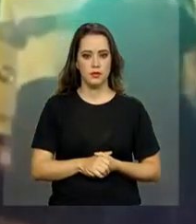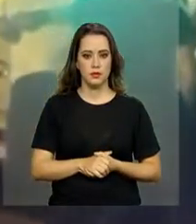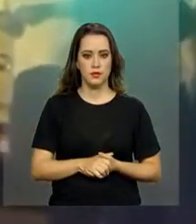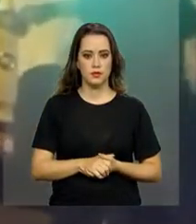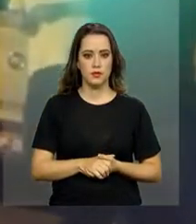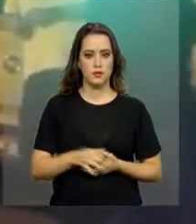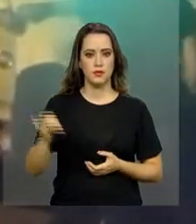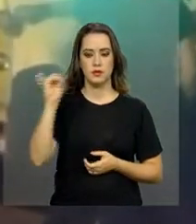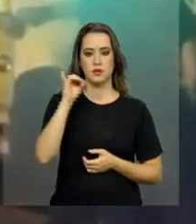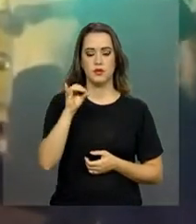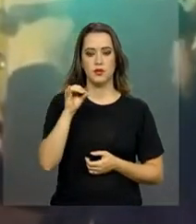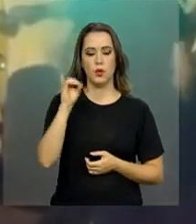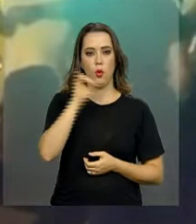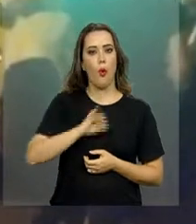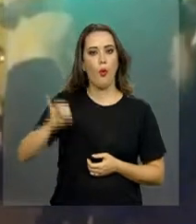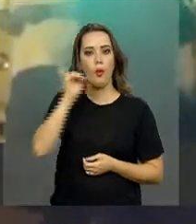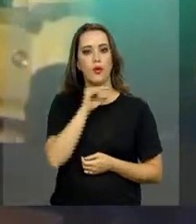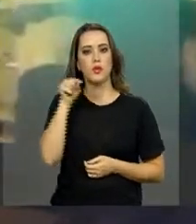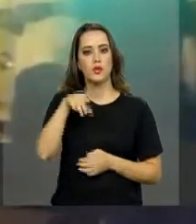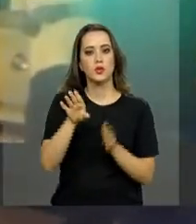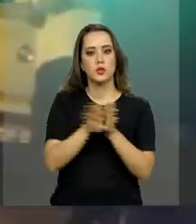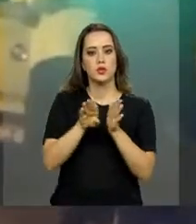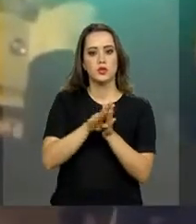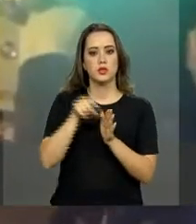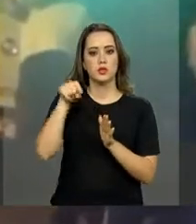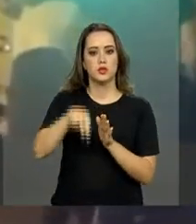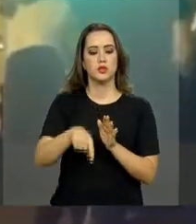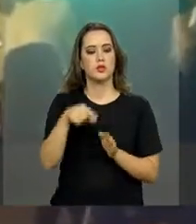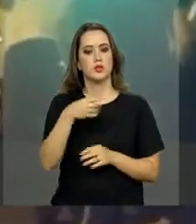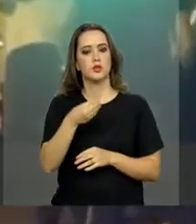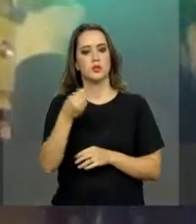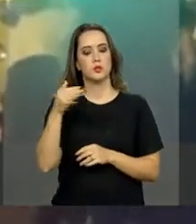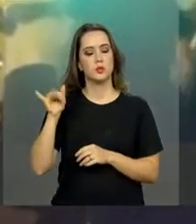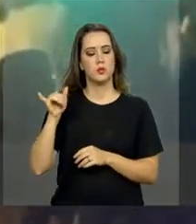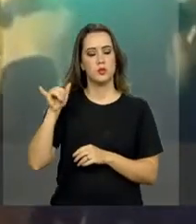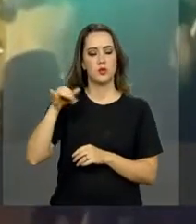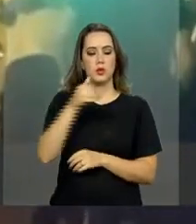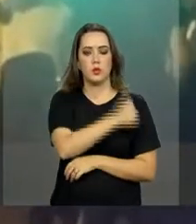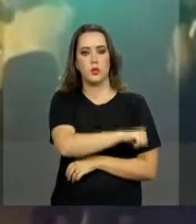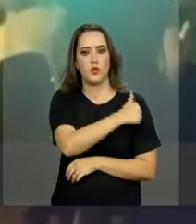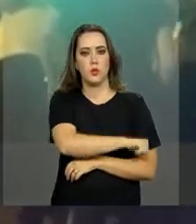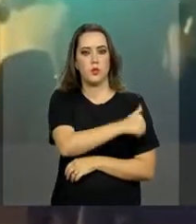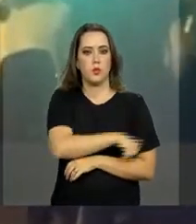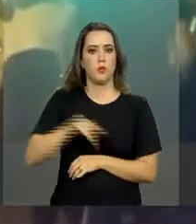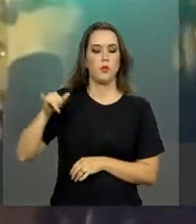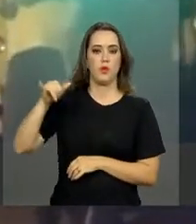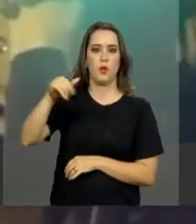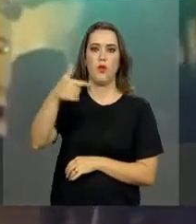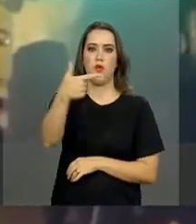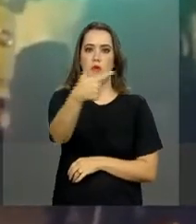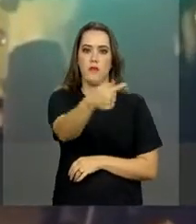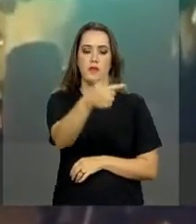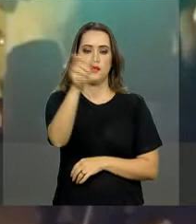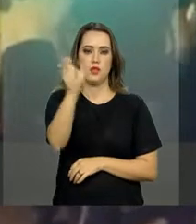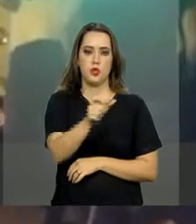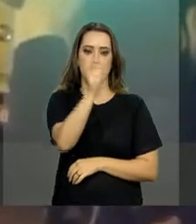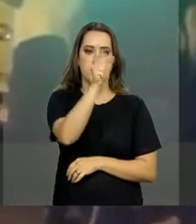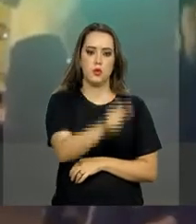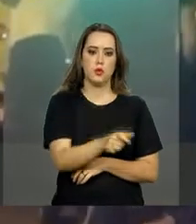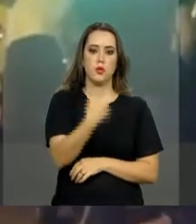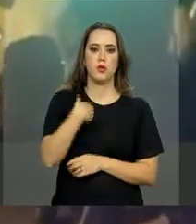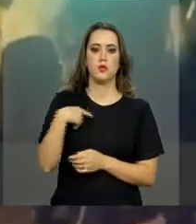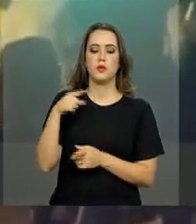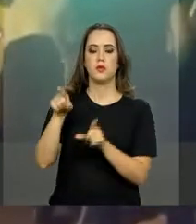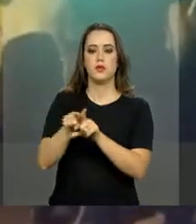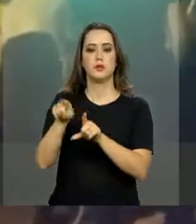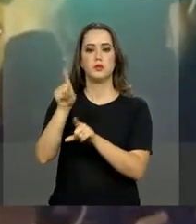Olá, vamos chegar aqui no aeroporto do Galeão, no Rio de Janeiro, 27 venezuelanos. Eles serão encaminhados